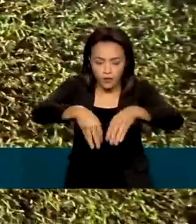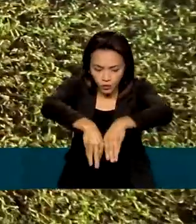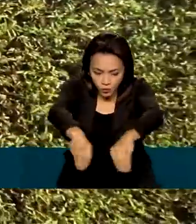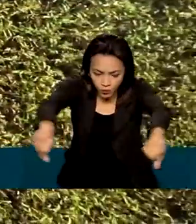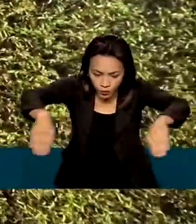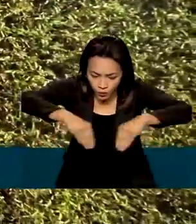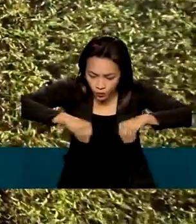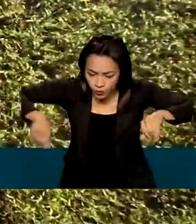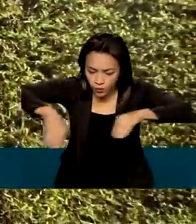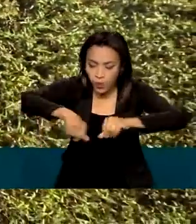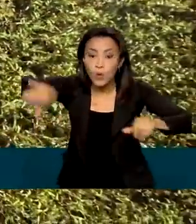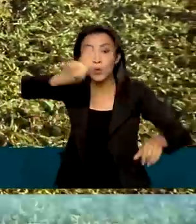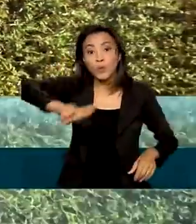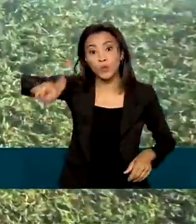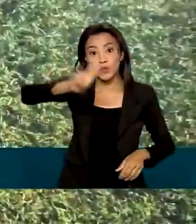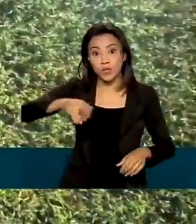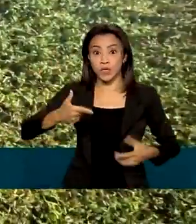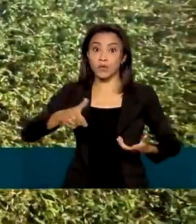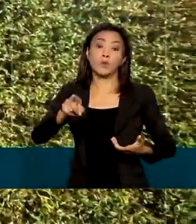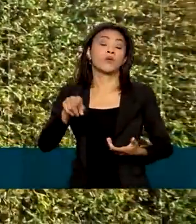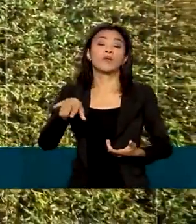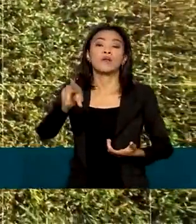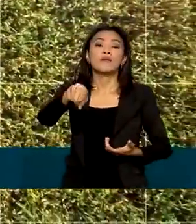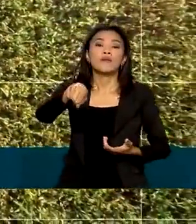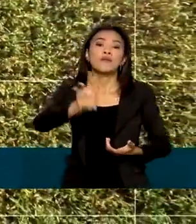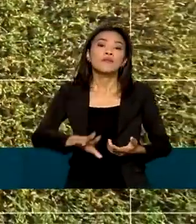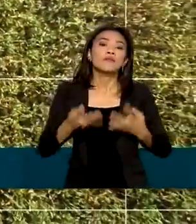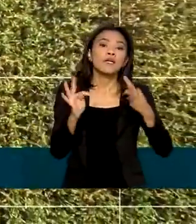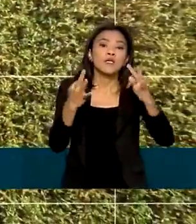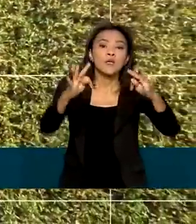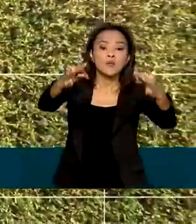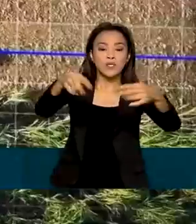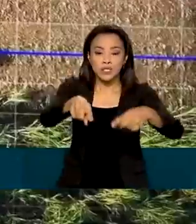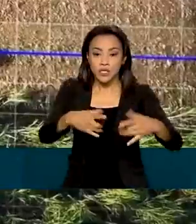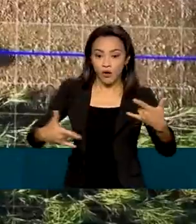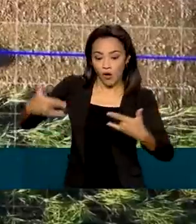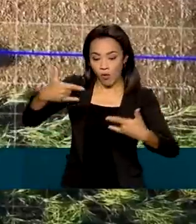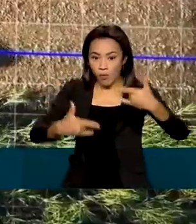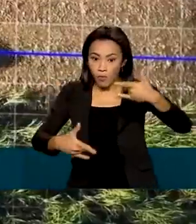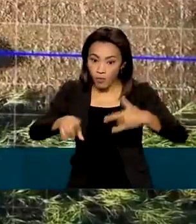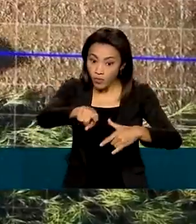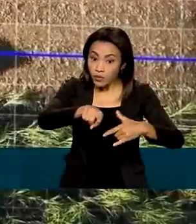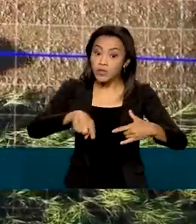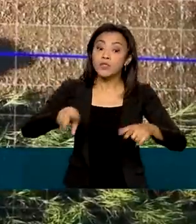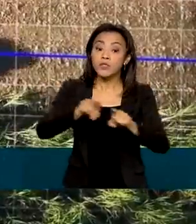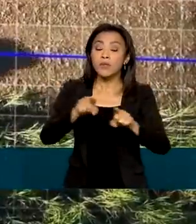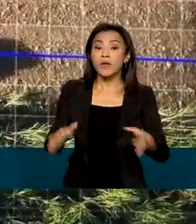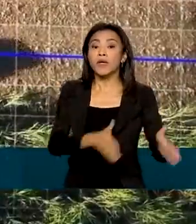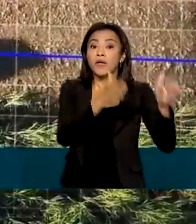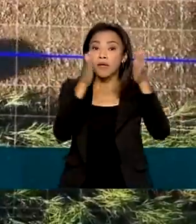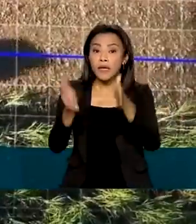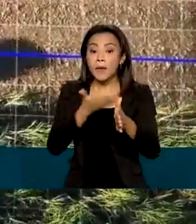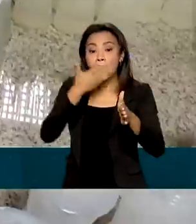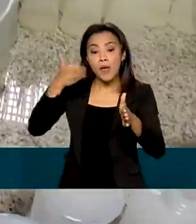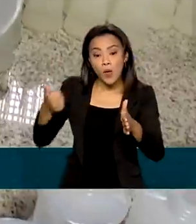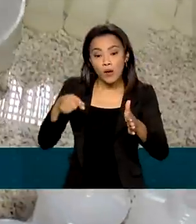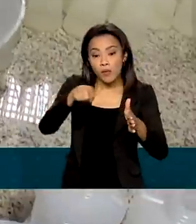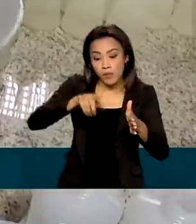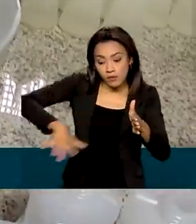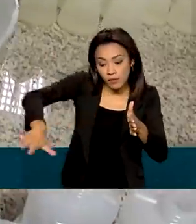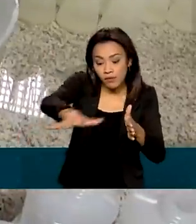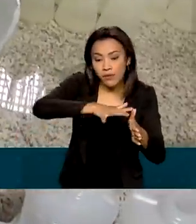por meio de tecnologia robótica espacial, visando o agronegócio, melhoramento do setor automotivo